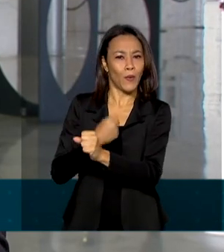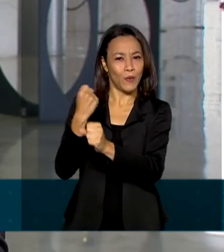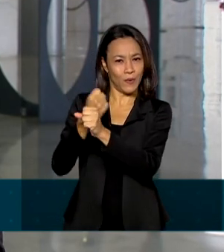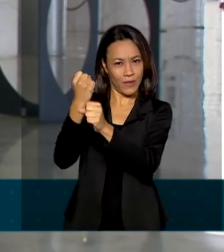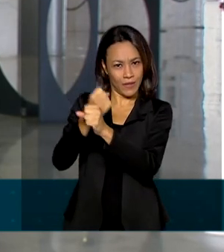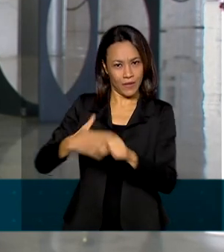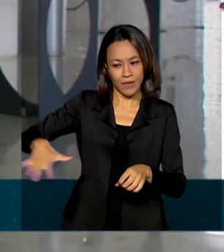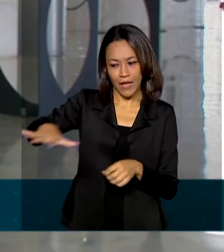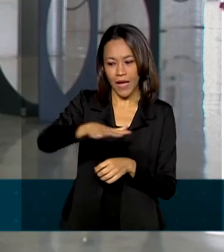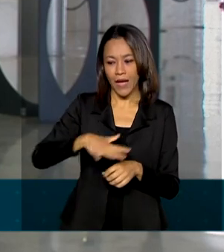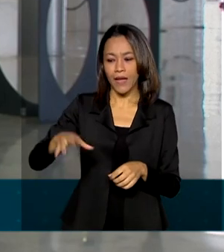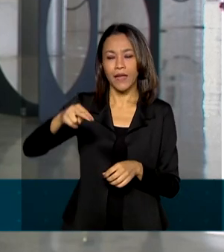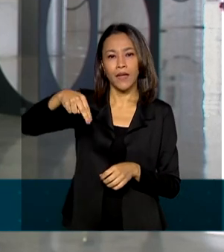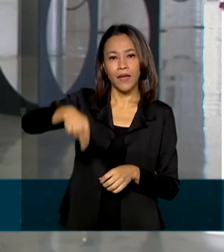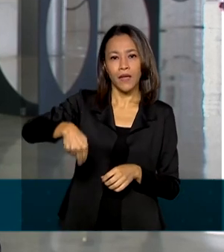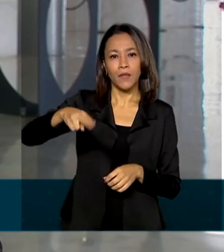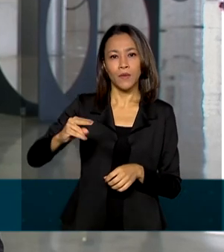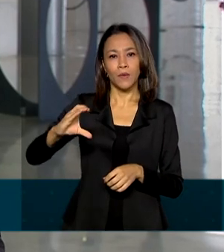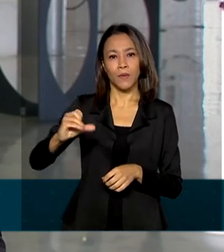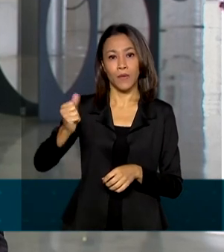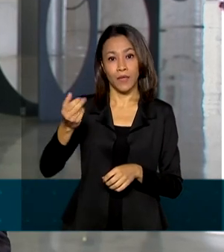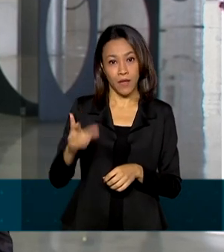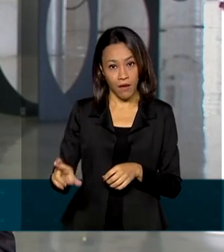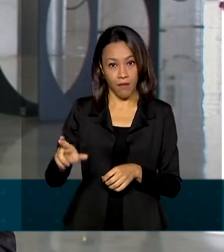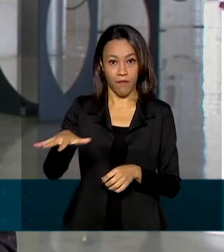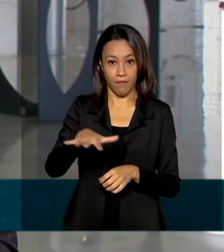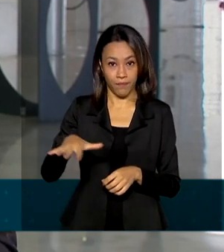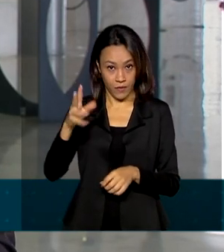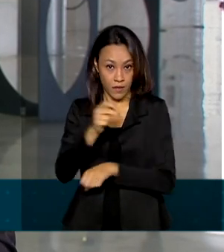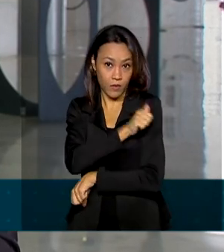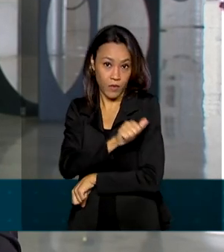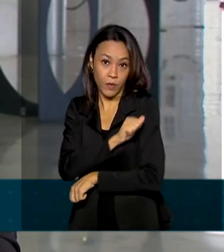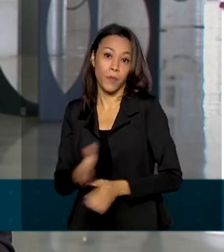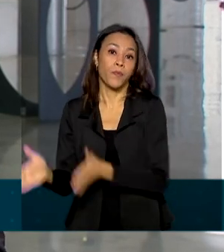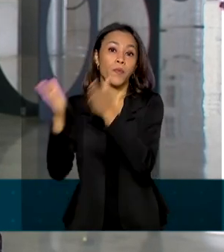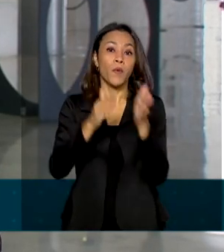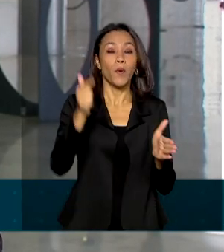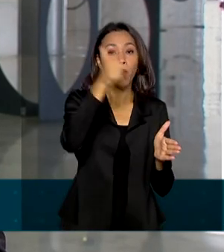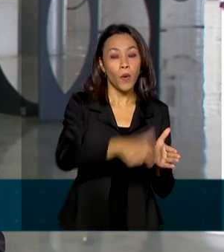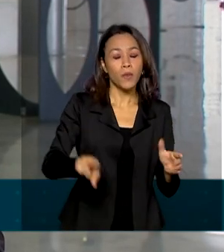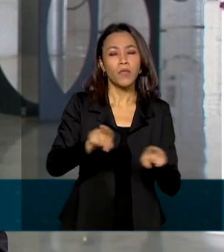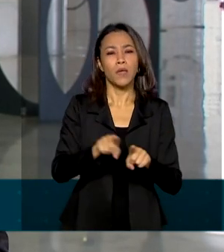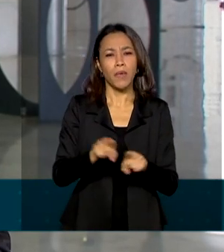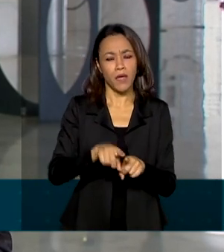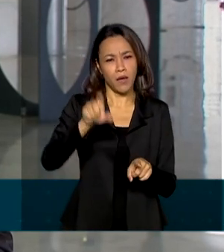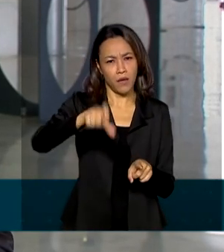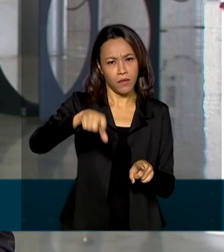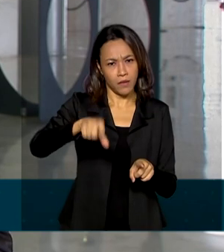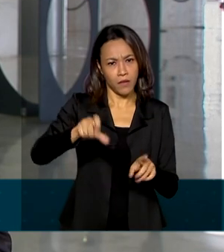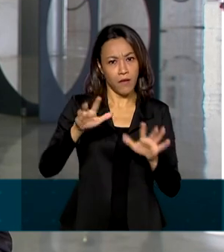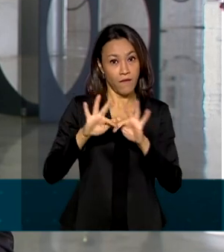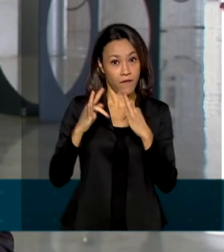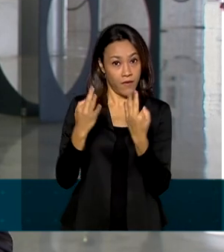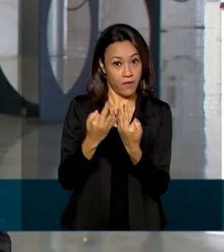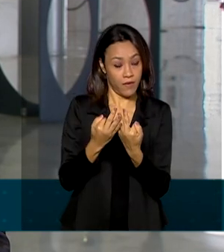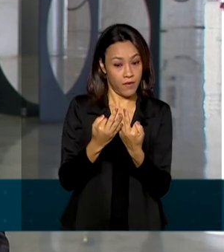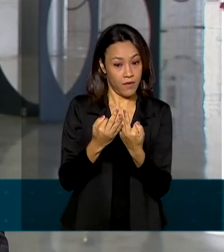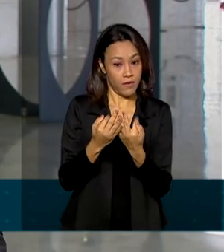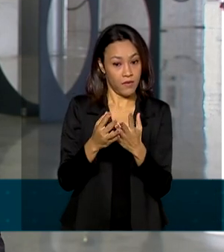Anga 3. E por fim, na área da saúde, Bolsonaro sancionou também uma lei que autoriza o Executivo a aderir ao programa COVAX